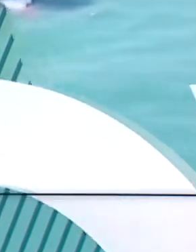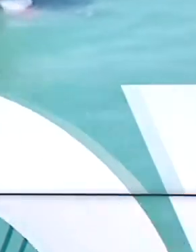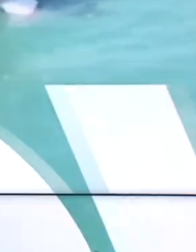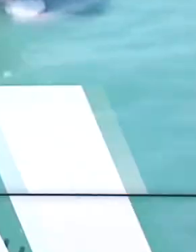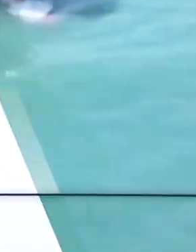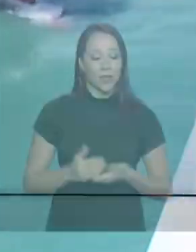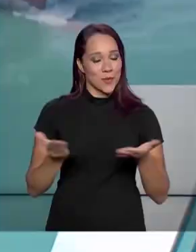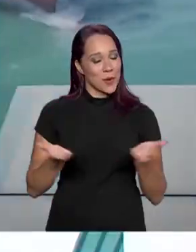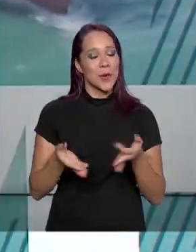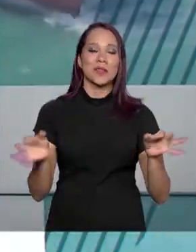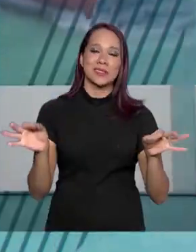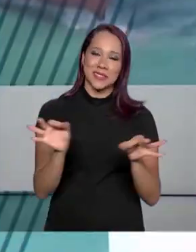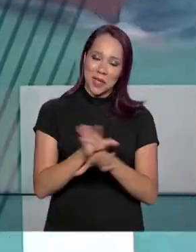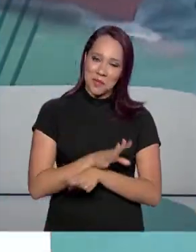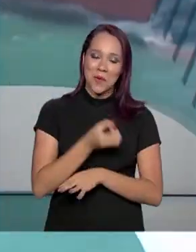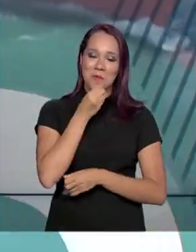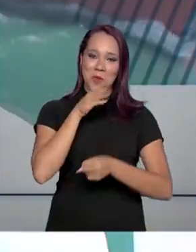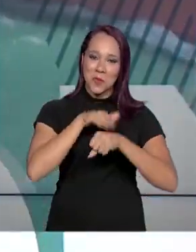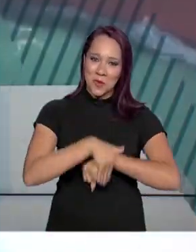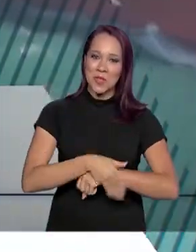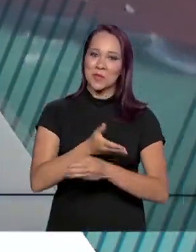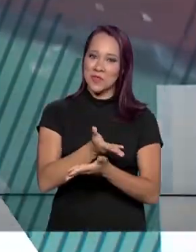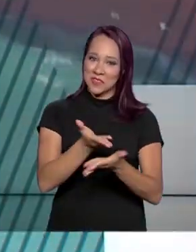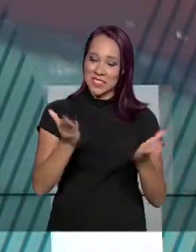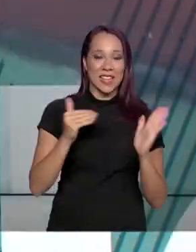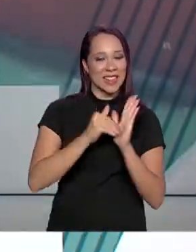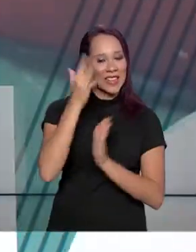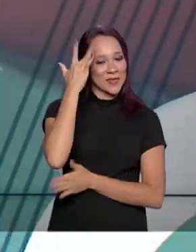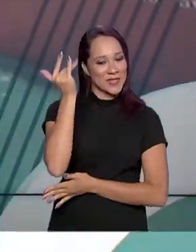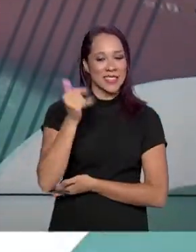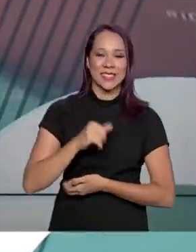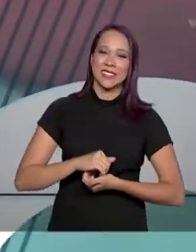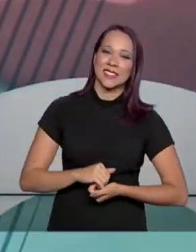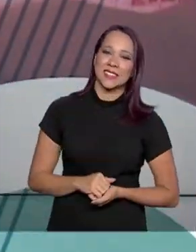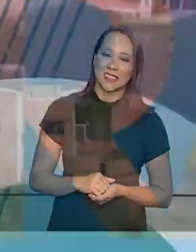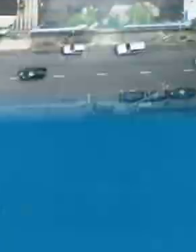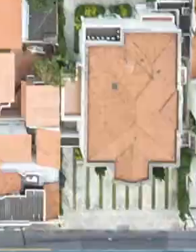A gente fica por aqui. Boa noite para você e até amanhã.